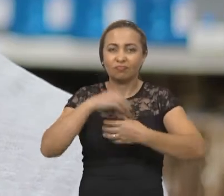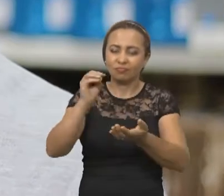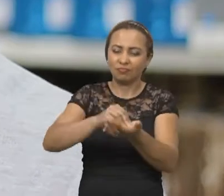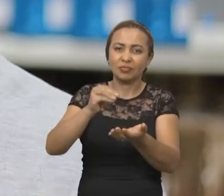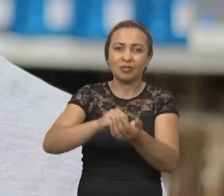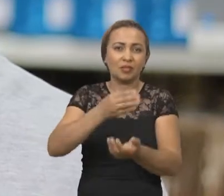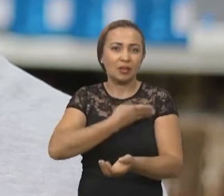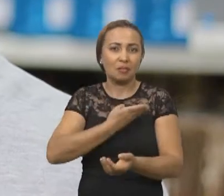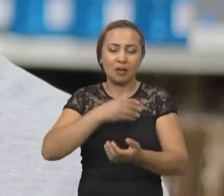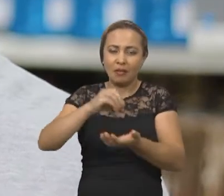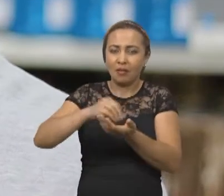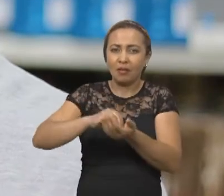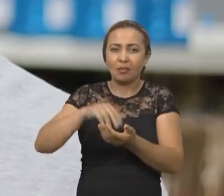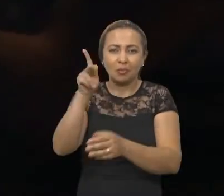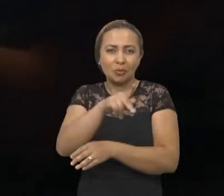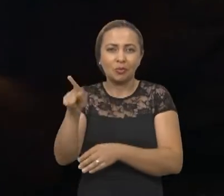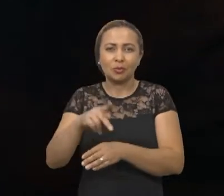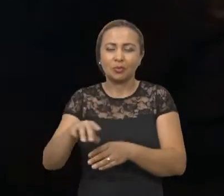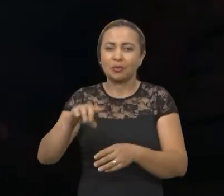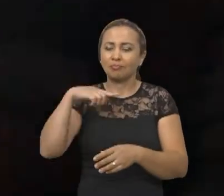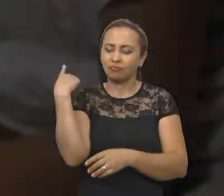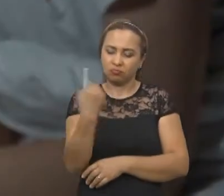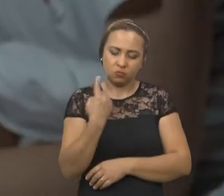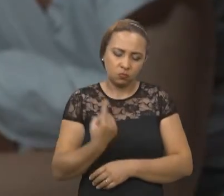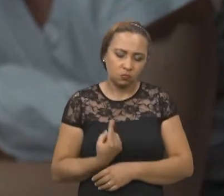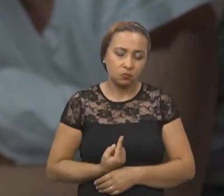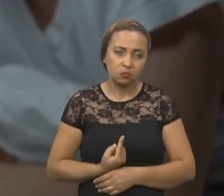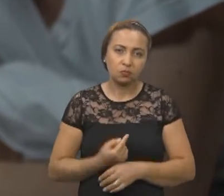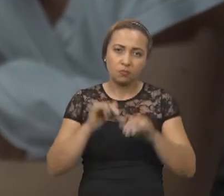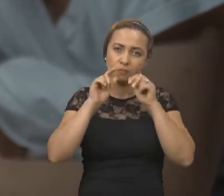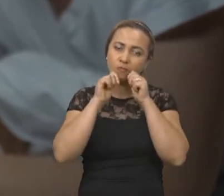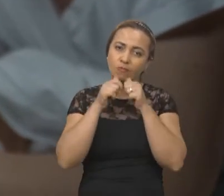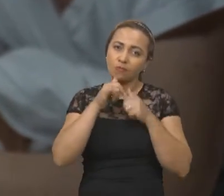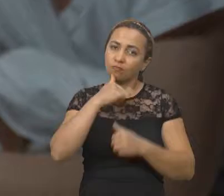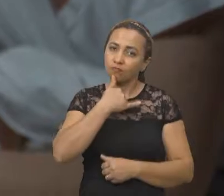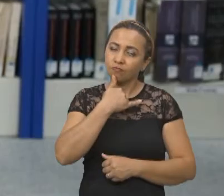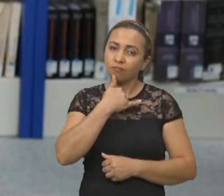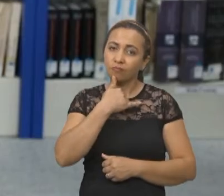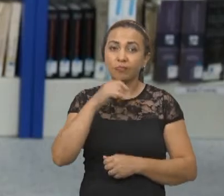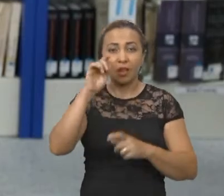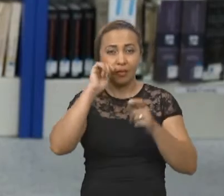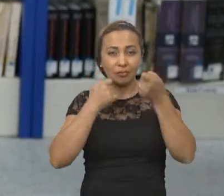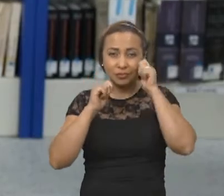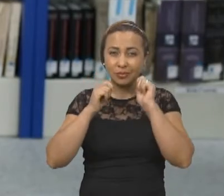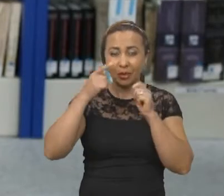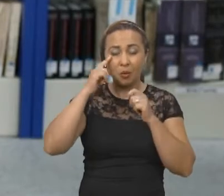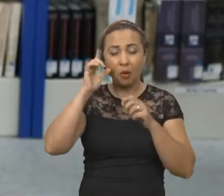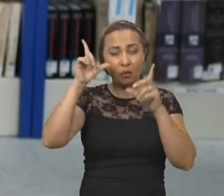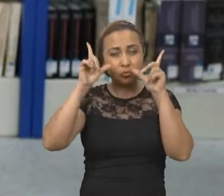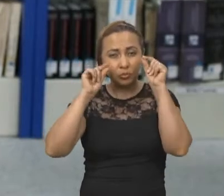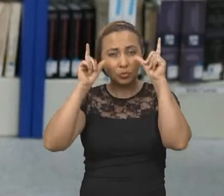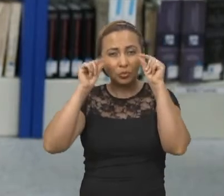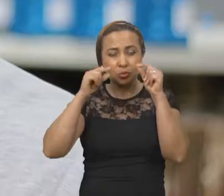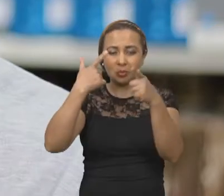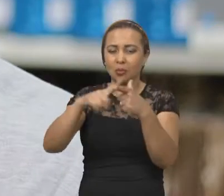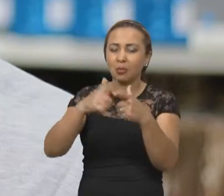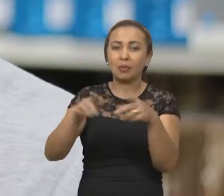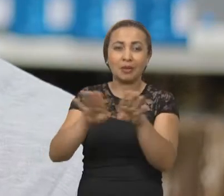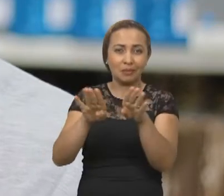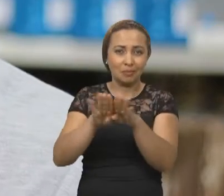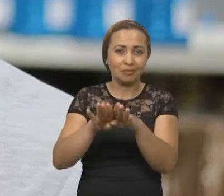professores, sentimento de solidão, problemas mais relacionados também ao tempo de sono. E aí, uma coisa que é muito interessante,